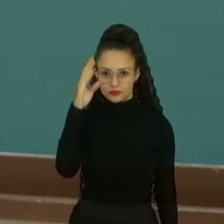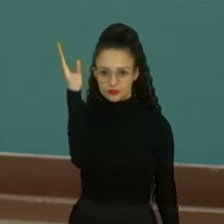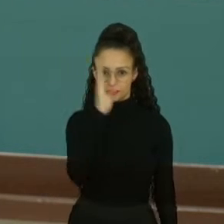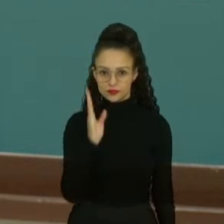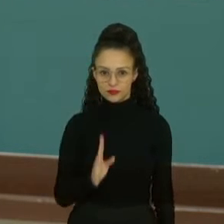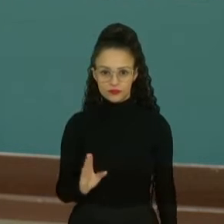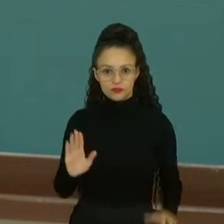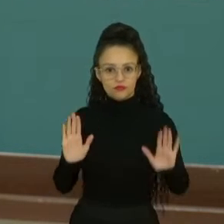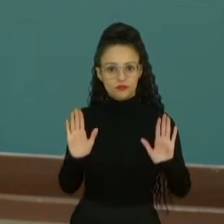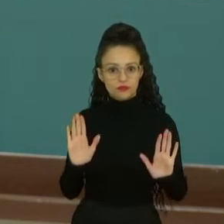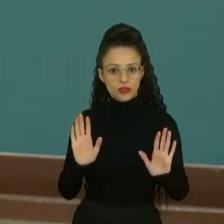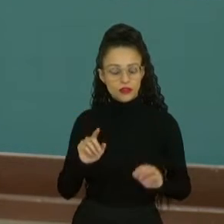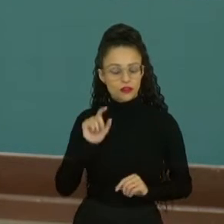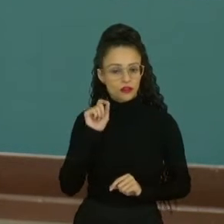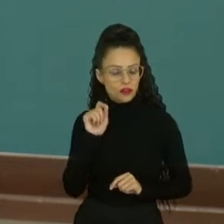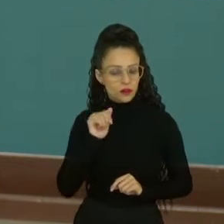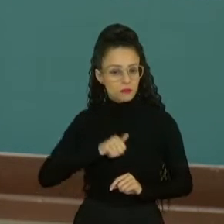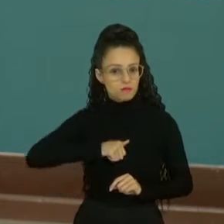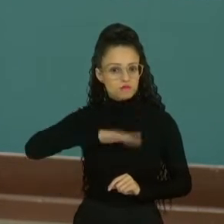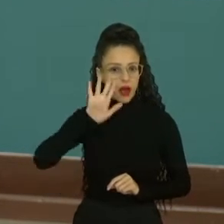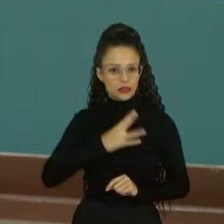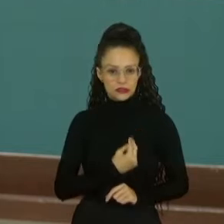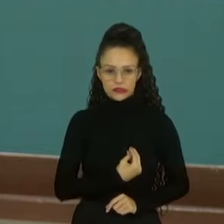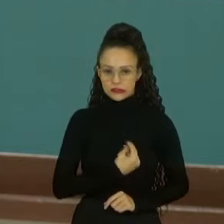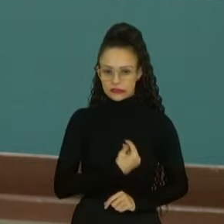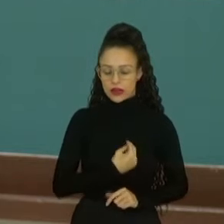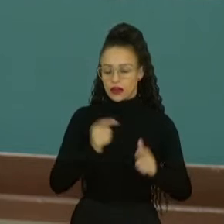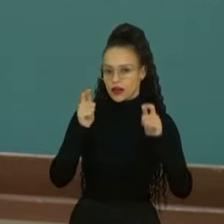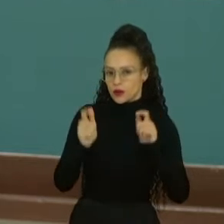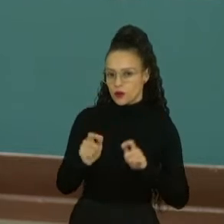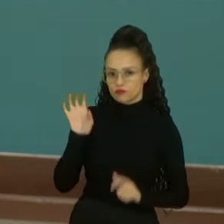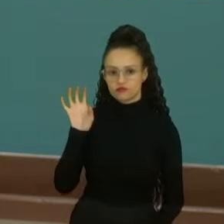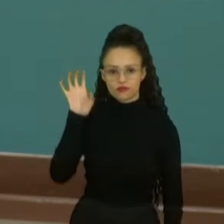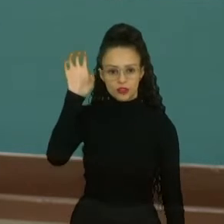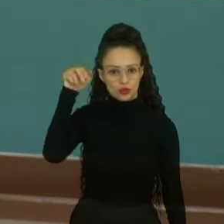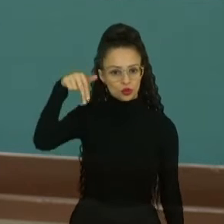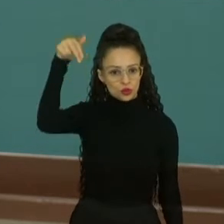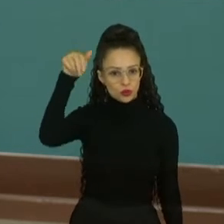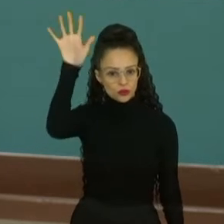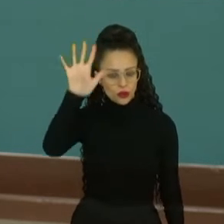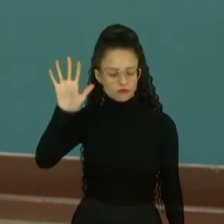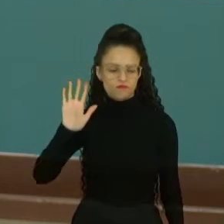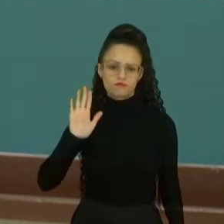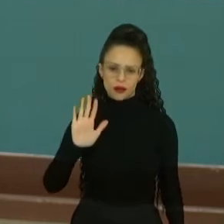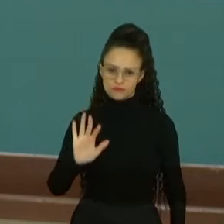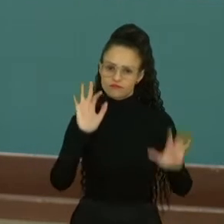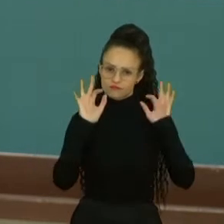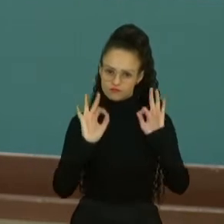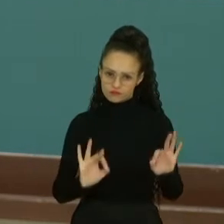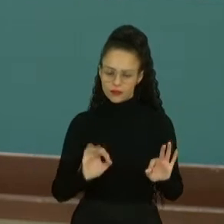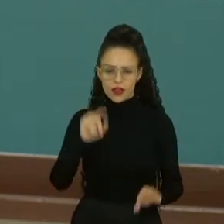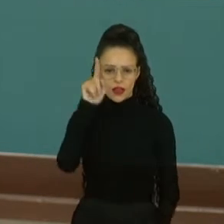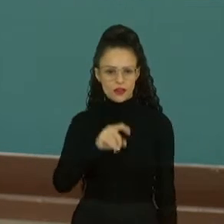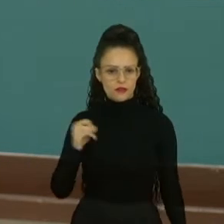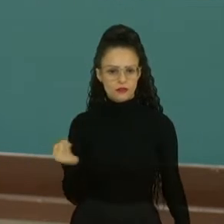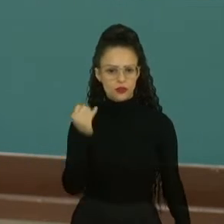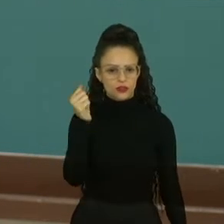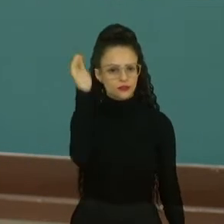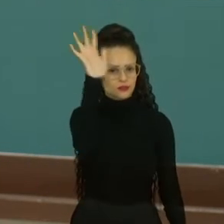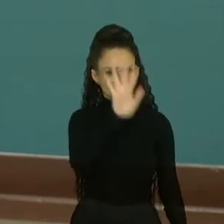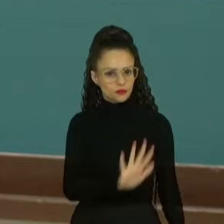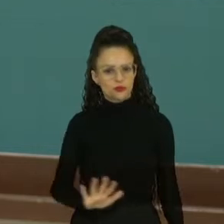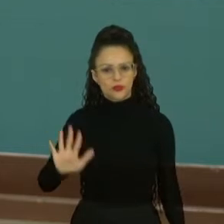Apesar de ser mais presente na região nordeste, com certeza ele ganha importância nacional também,